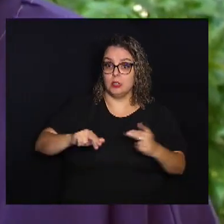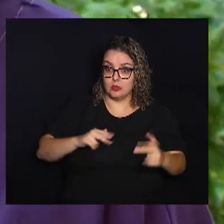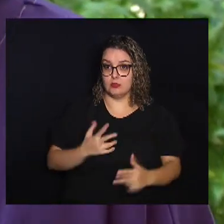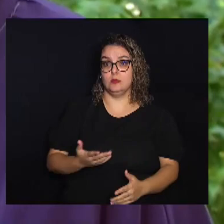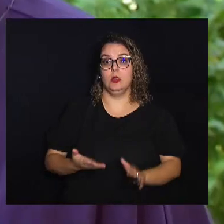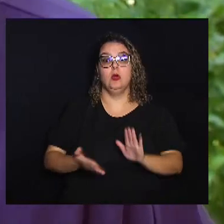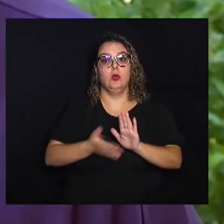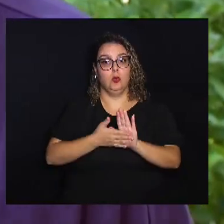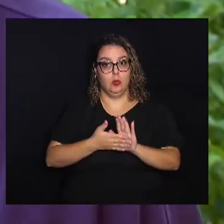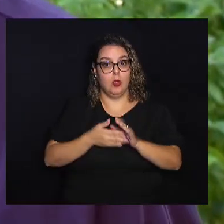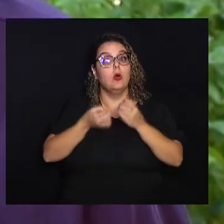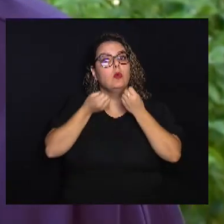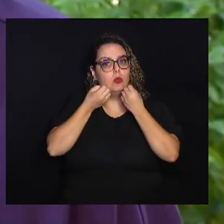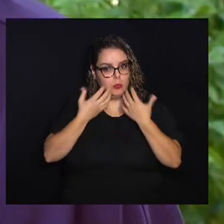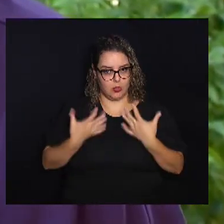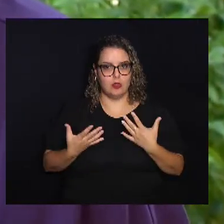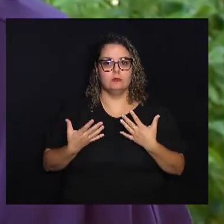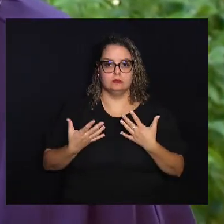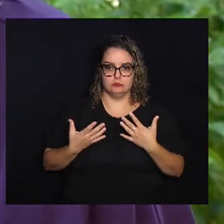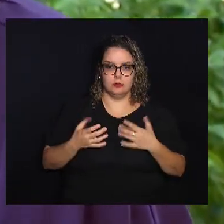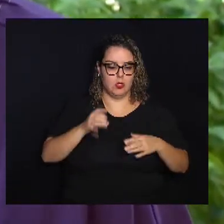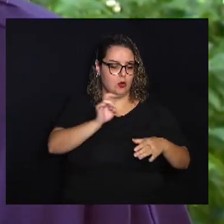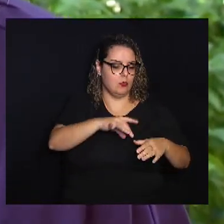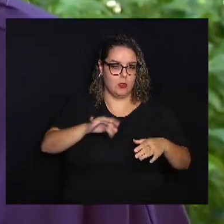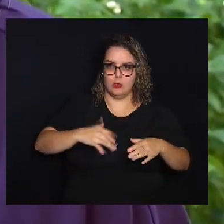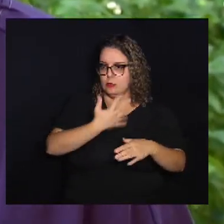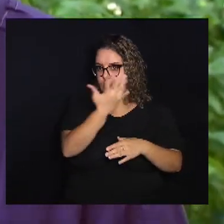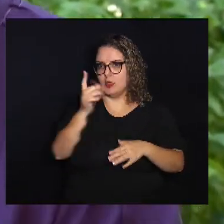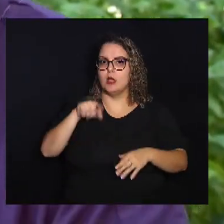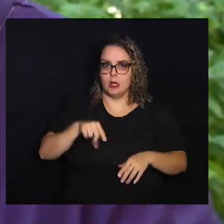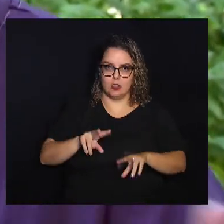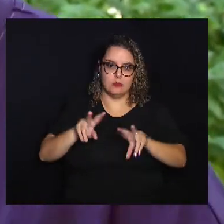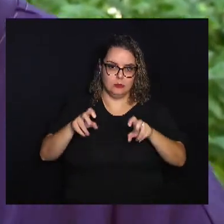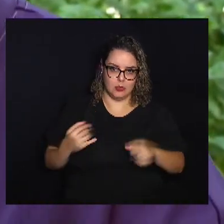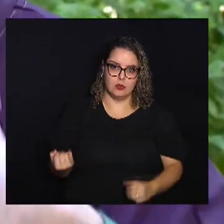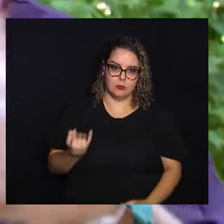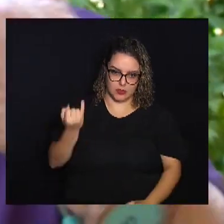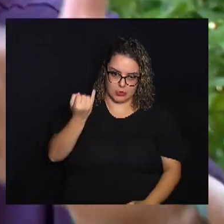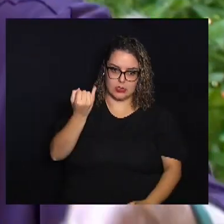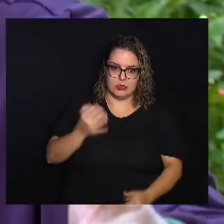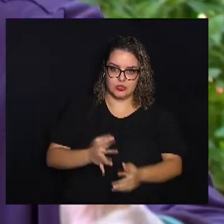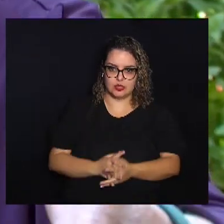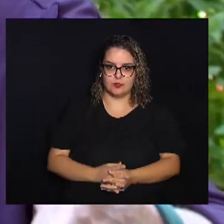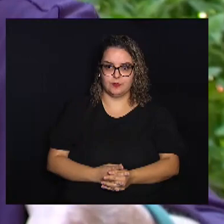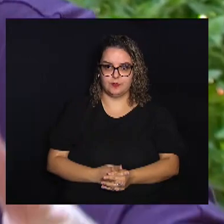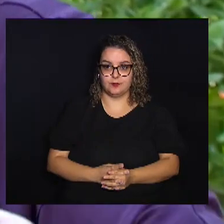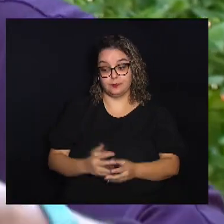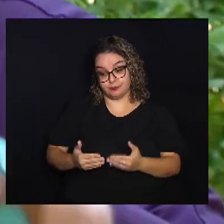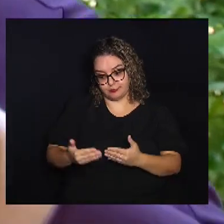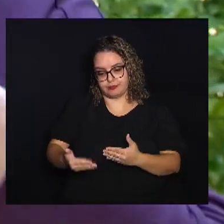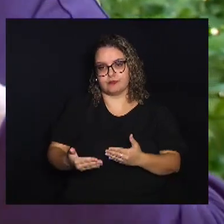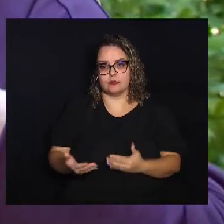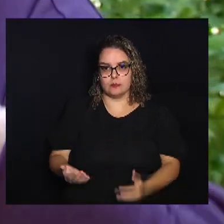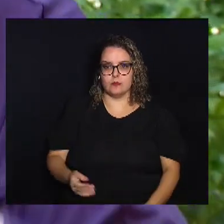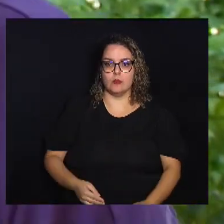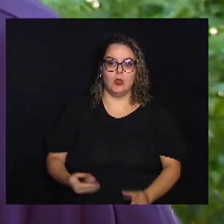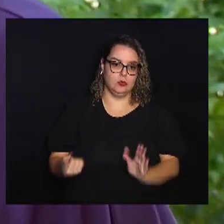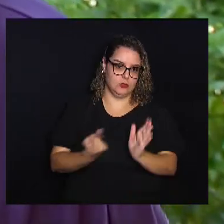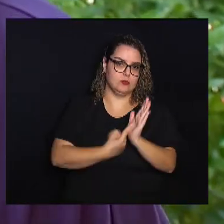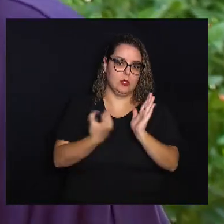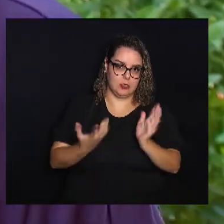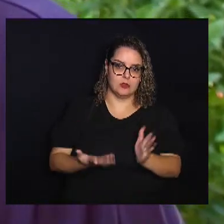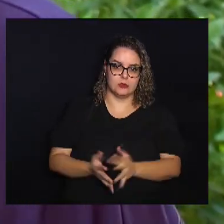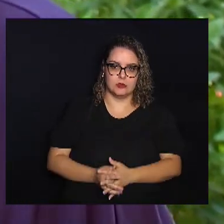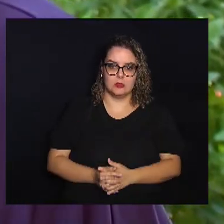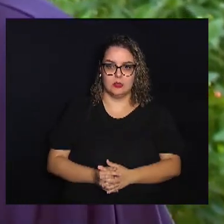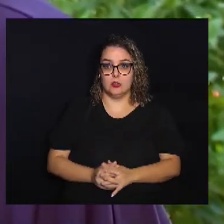bastante boa E a questão do plantio de árvores é uma das questões fundamentais E o alongamento dos parques Mas